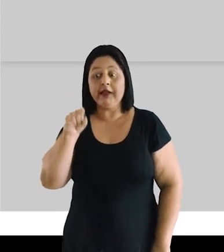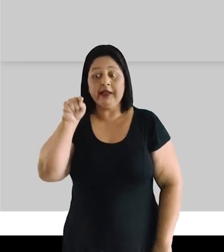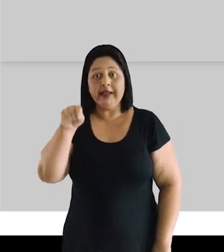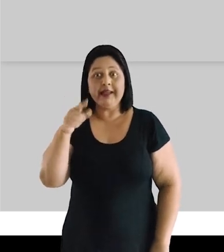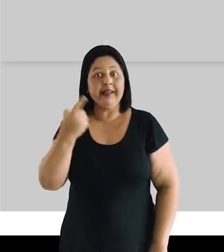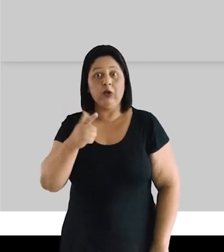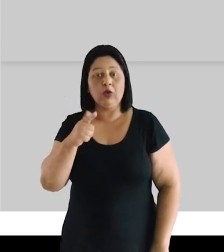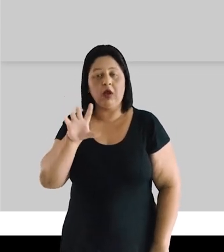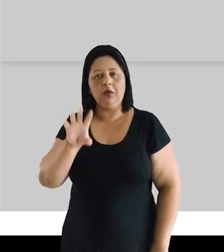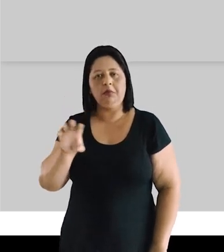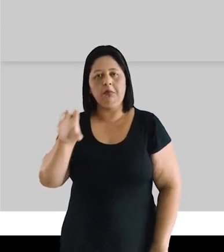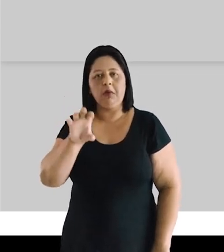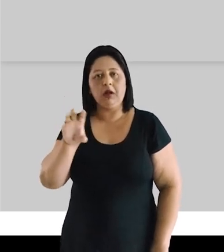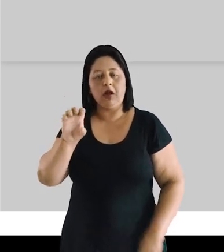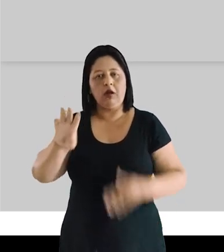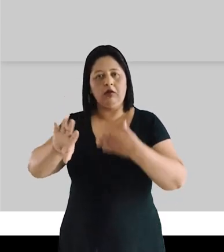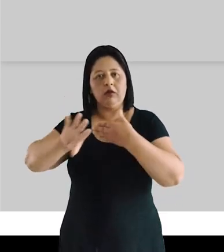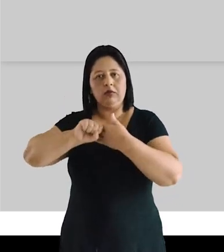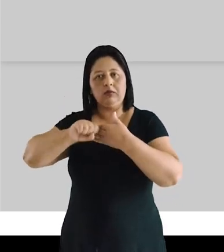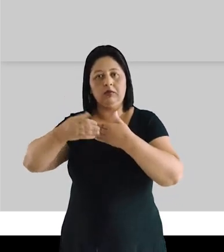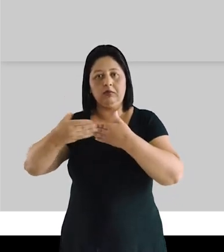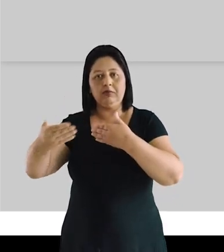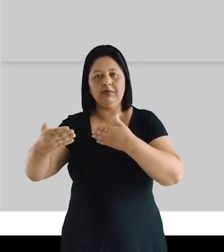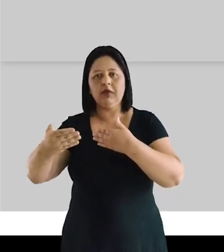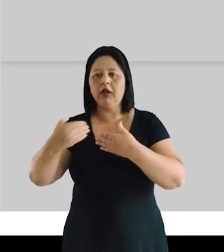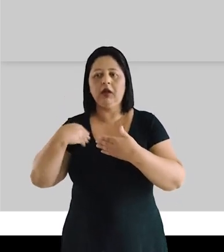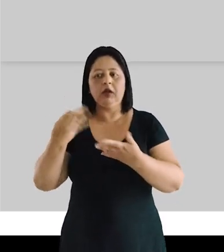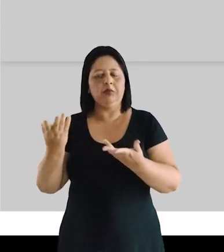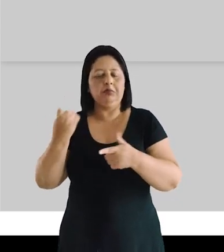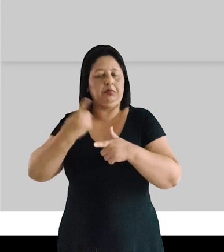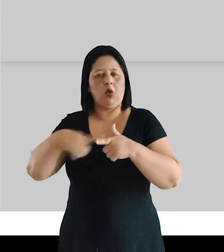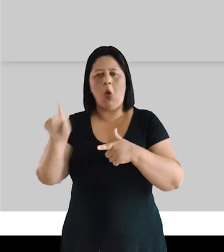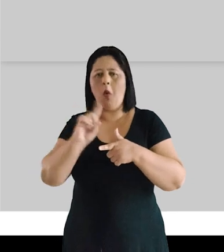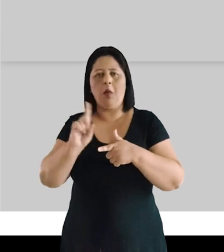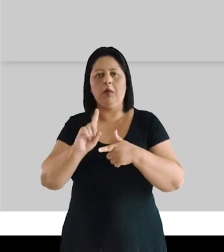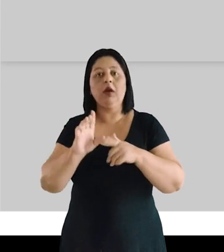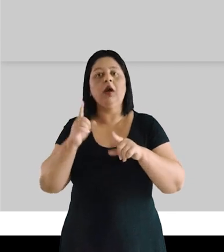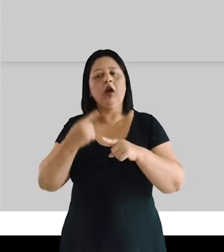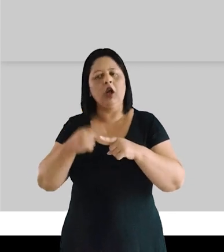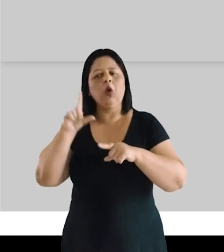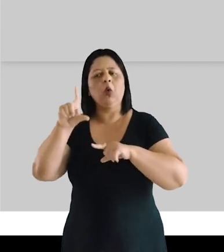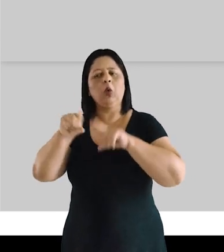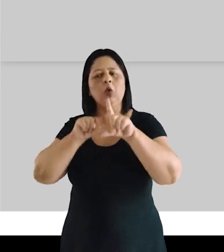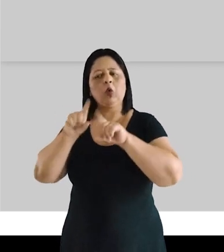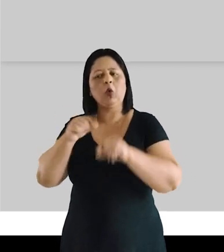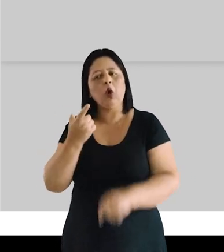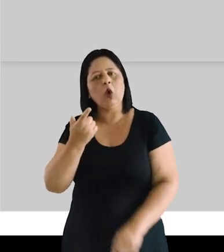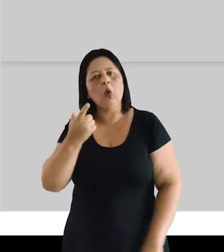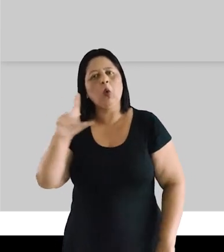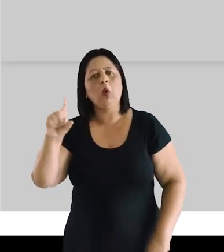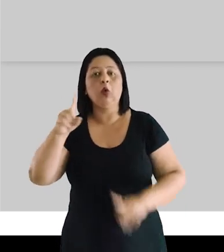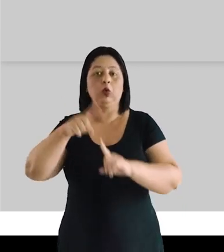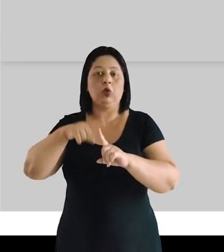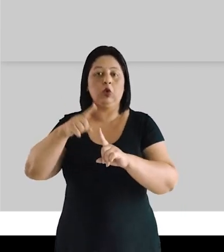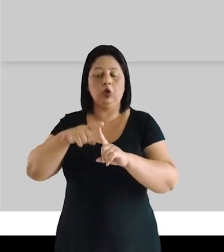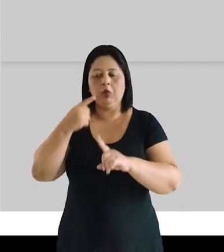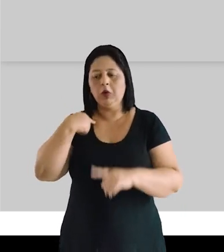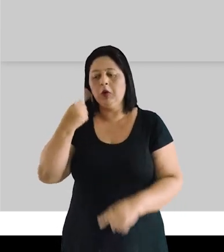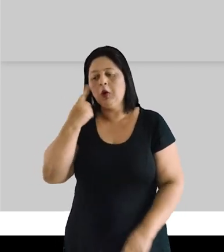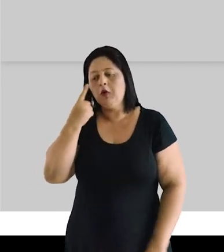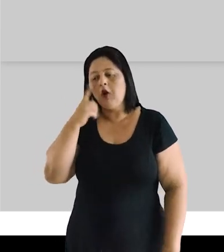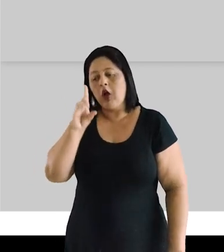em PDF, não abriu a visualização. Não tem problema, eu posso escolher visualizar apenas esses